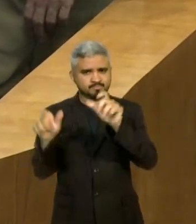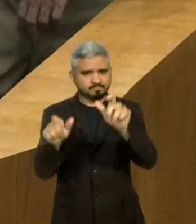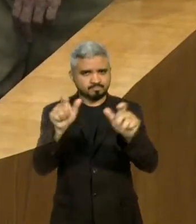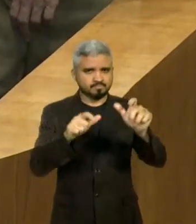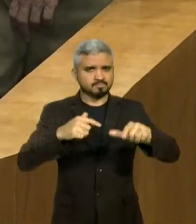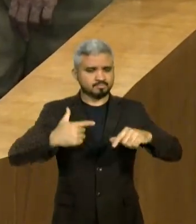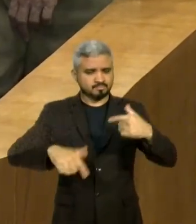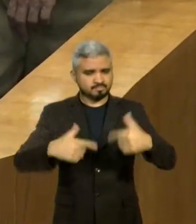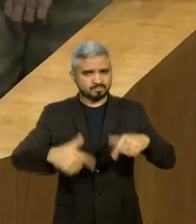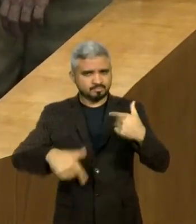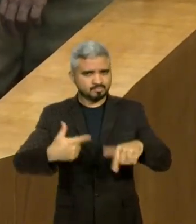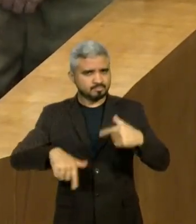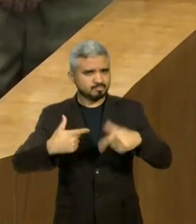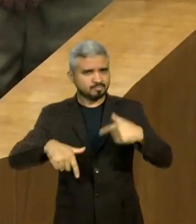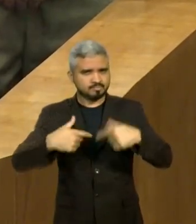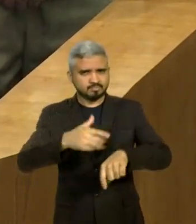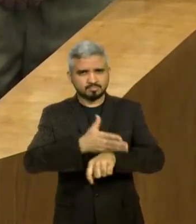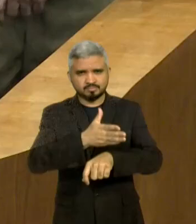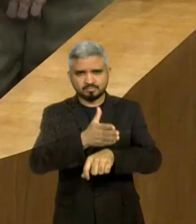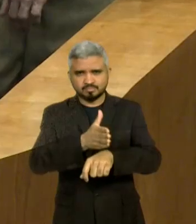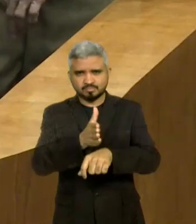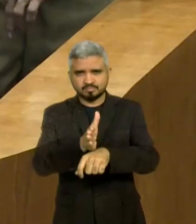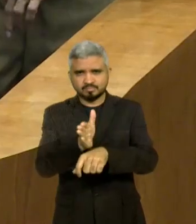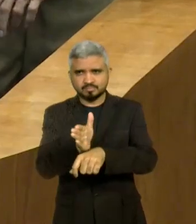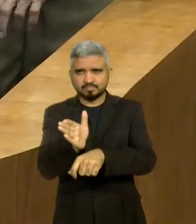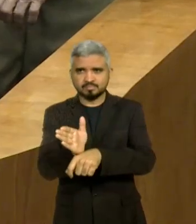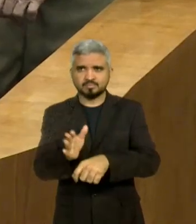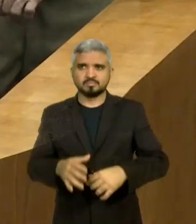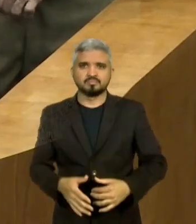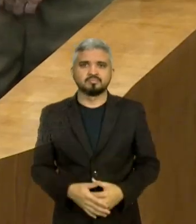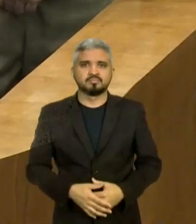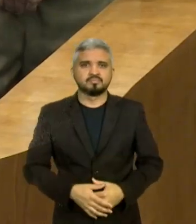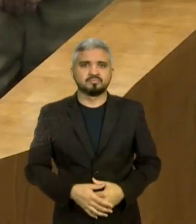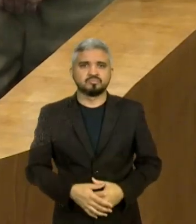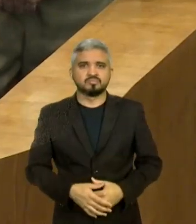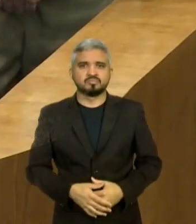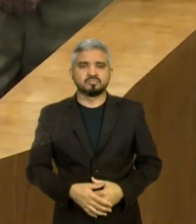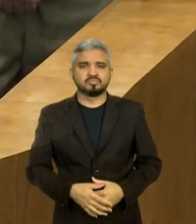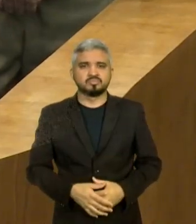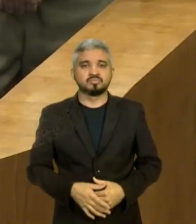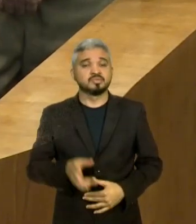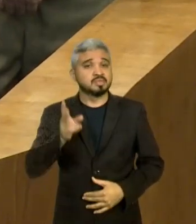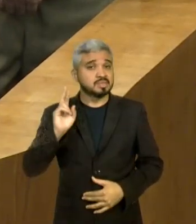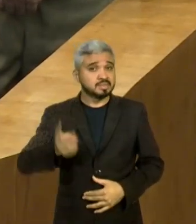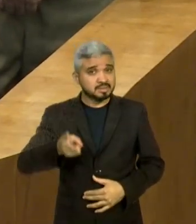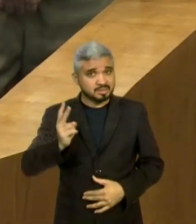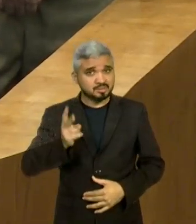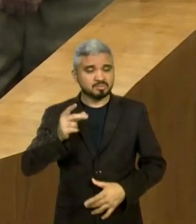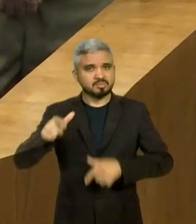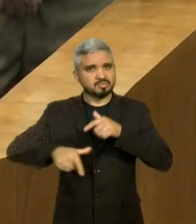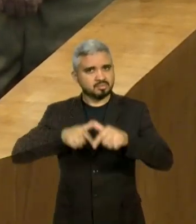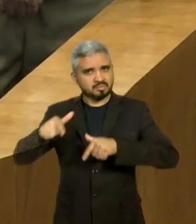que sempre esteve para ajudar o povo. E, meus amigos,